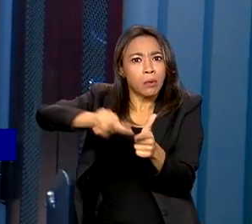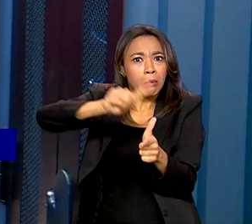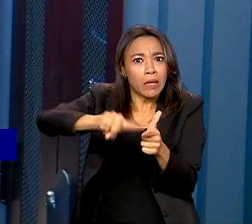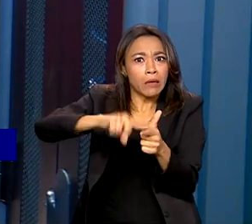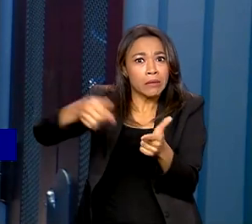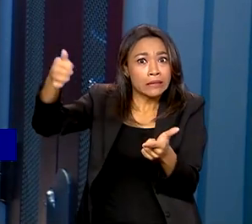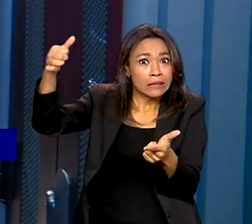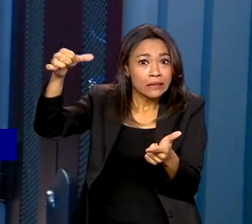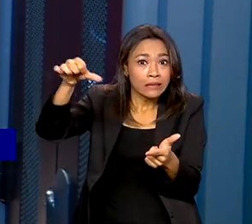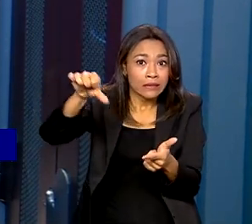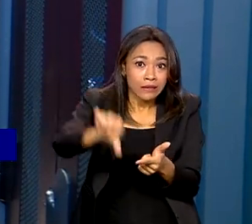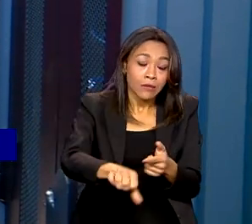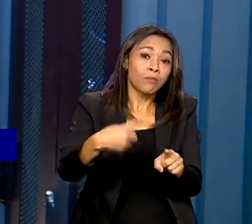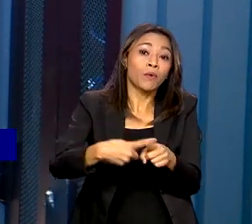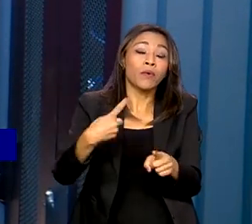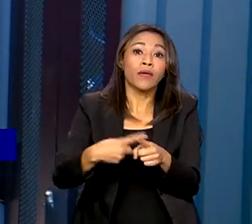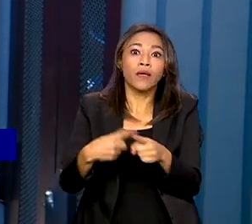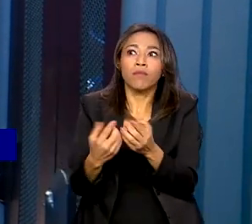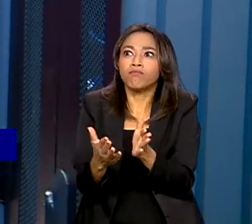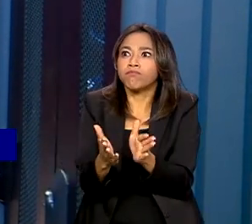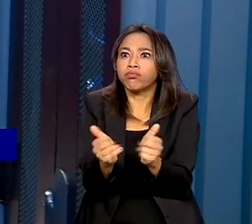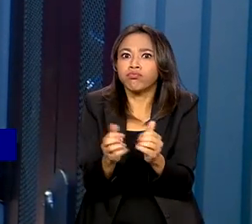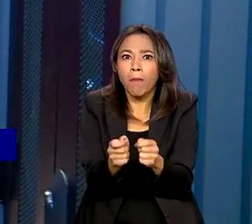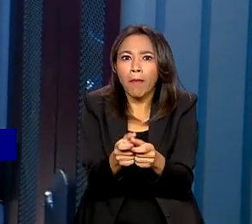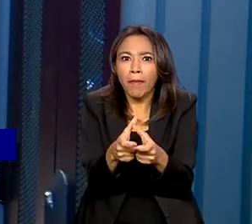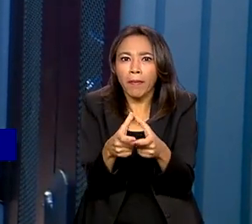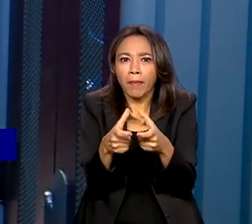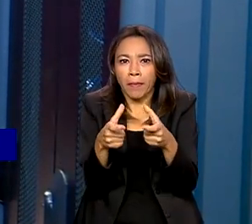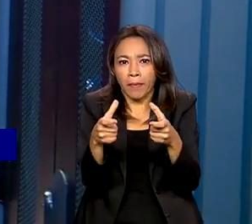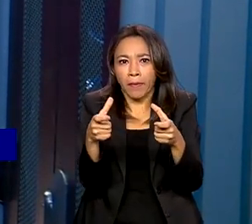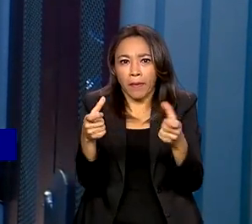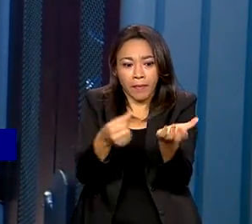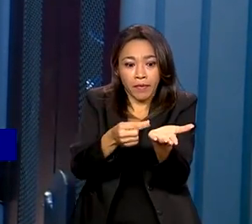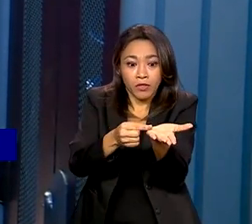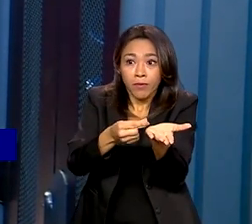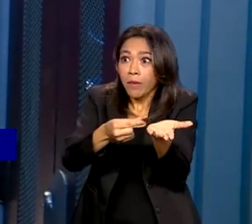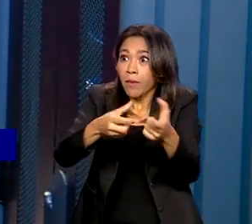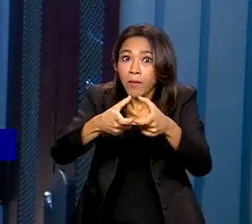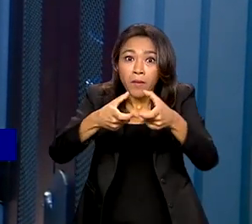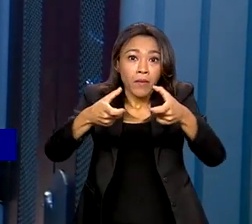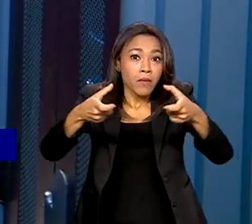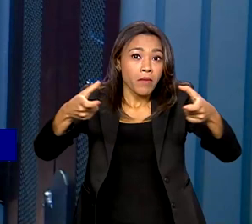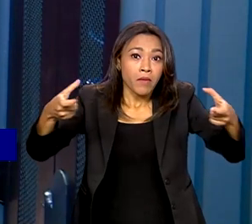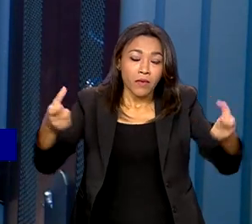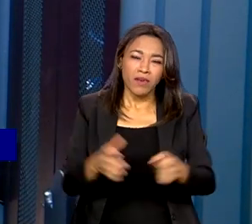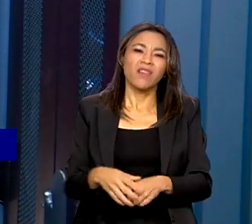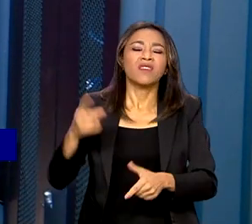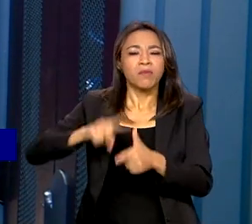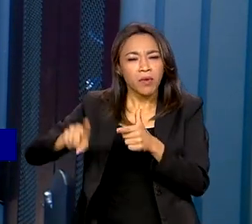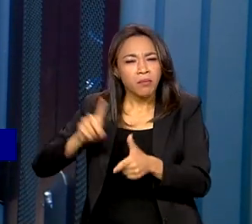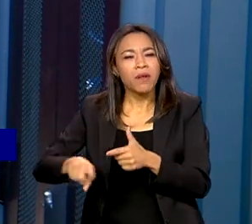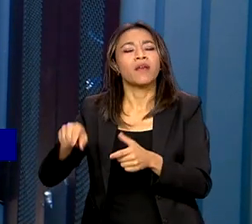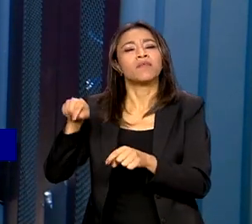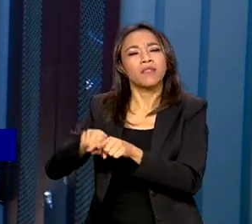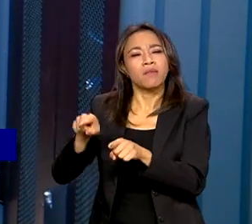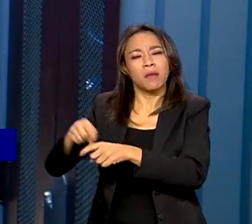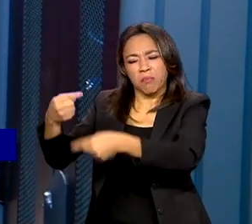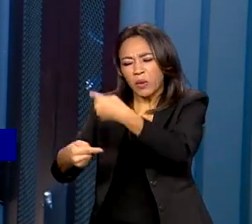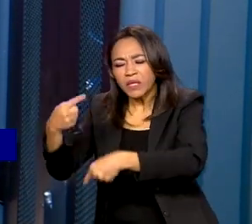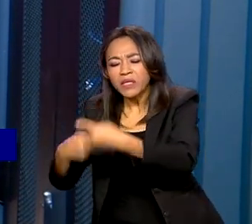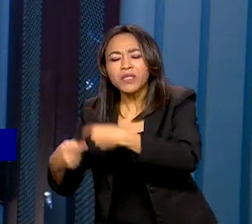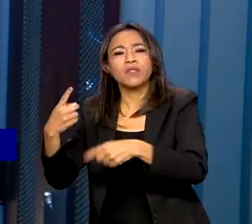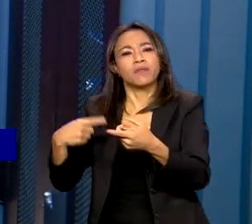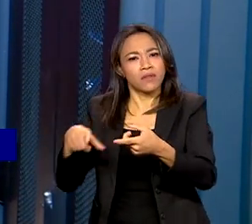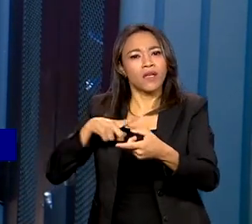pandemia, quando a demanda pelos chips cresceu muito além do esperado. Fatores geopolíticos também afetaram a